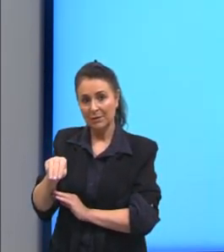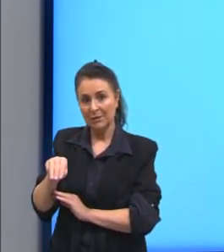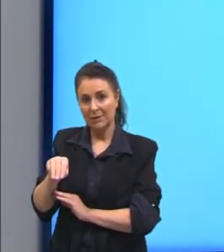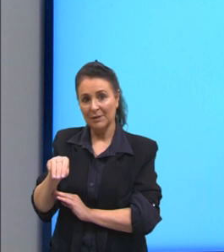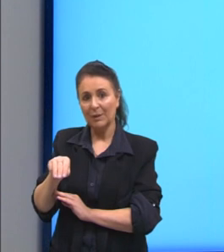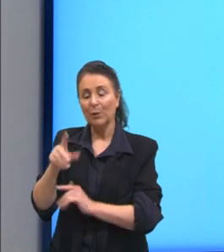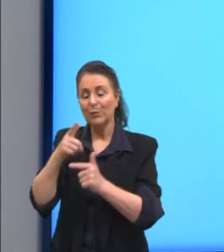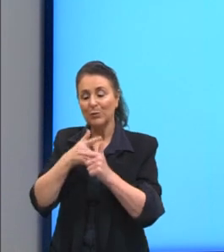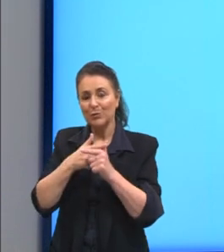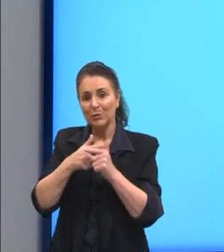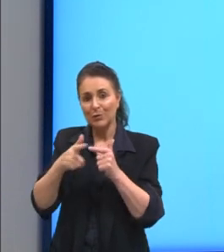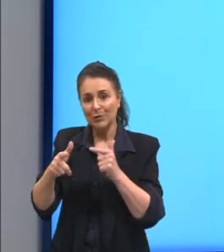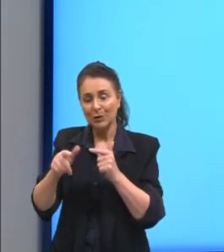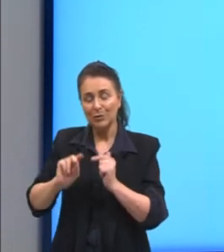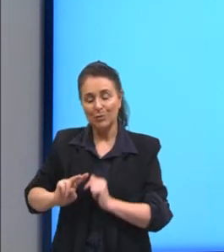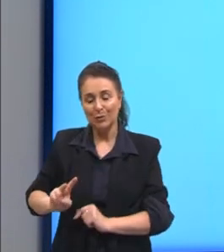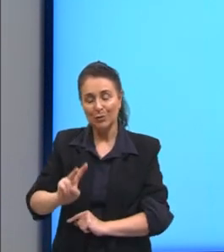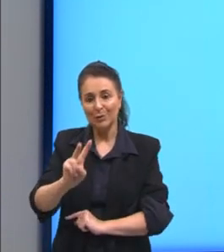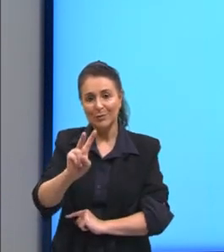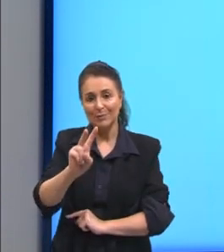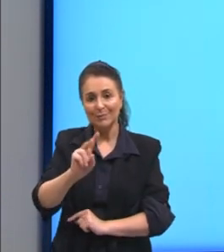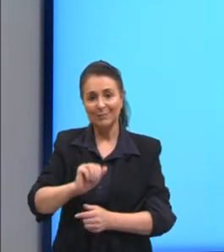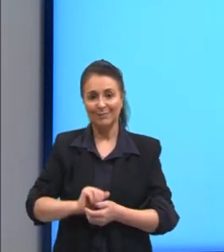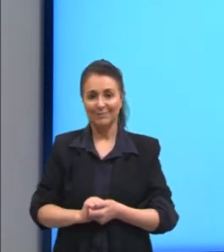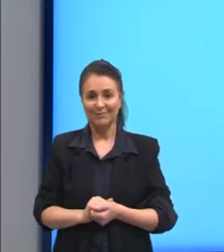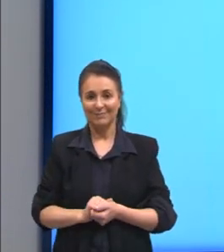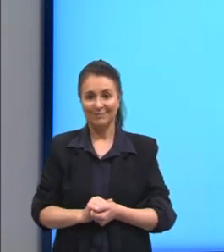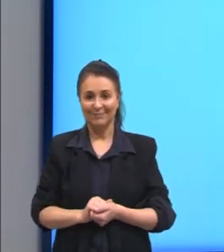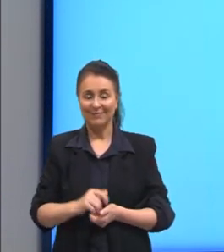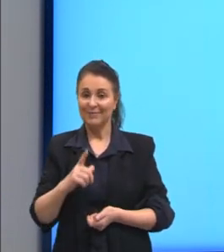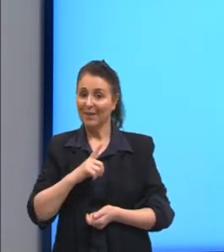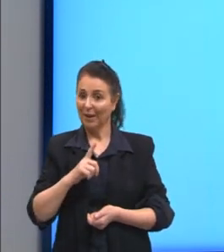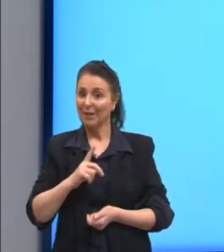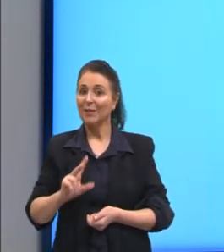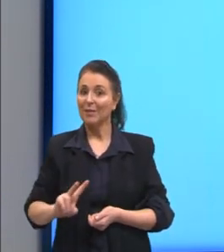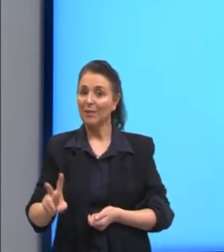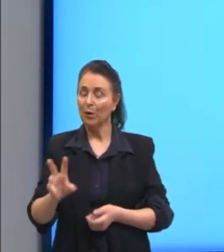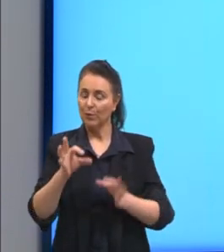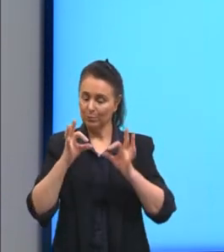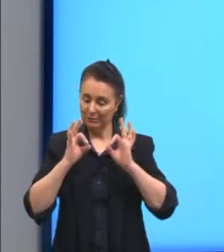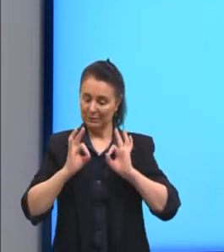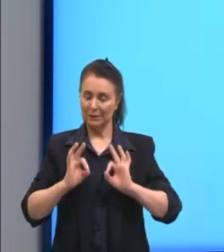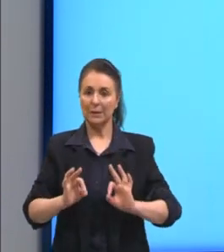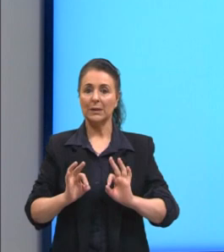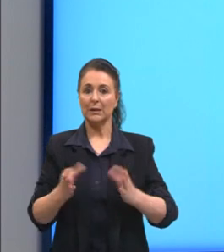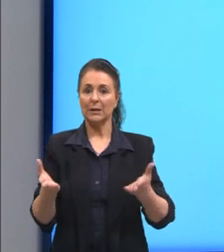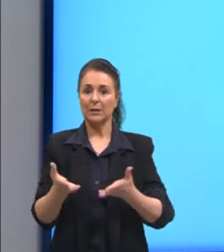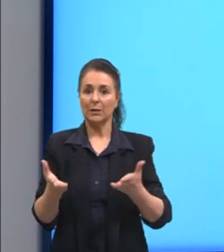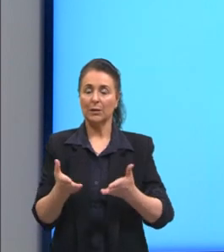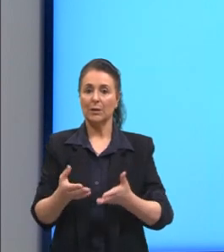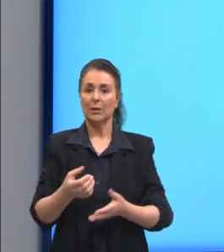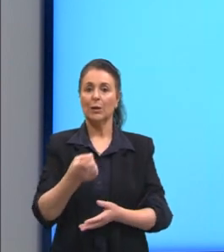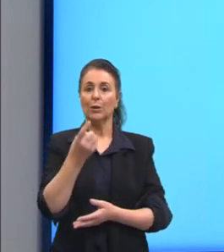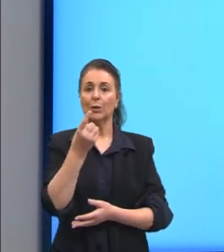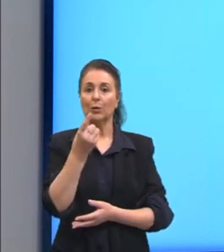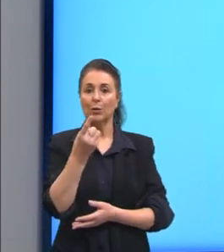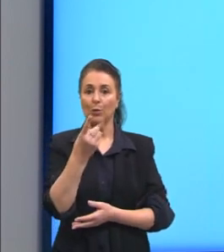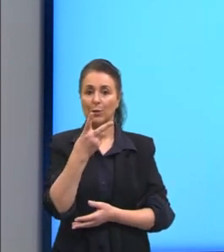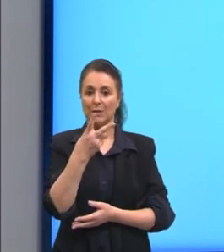dividirmos estes valores. Temos um valor exato, então, de 12